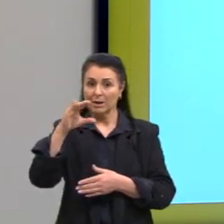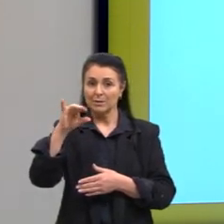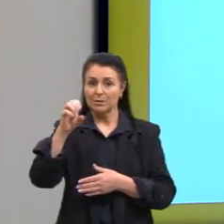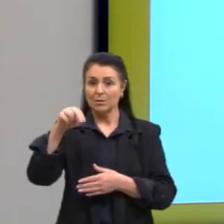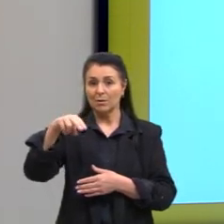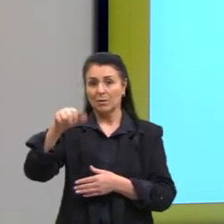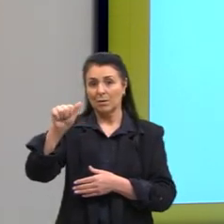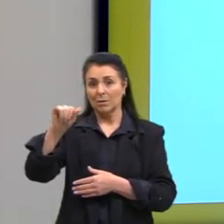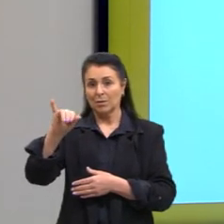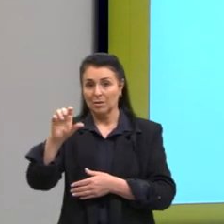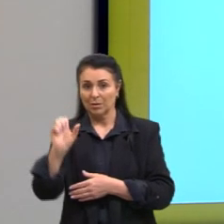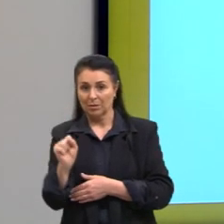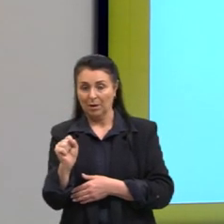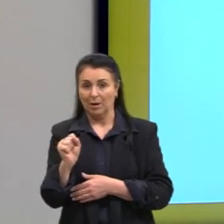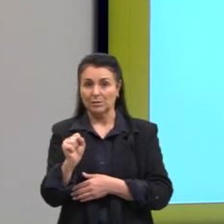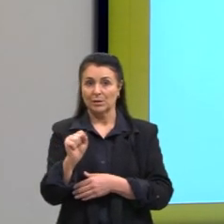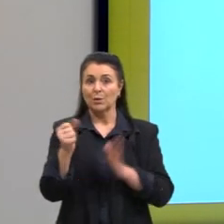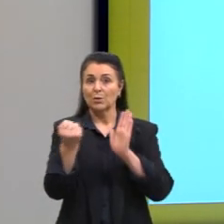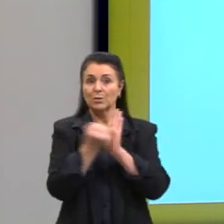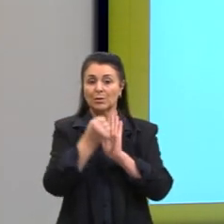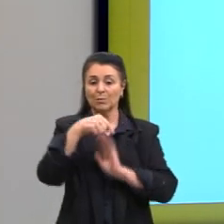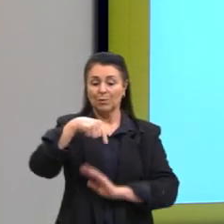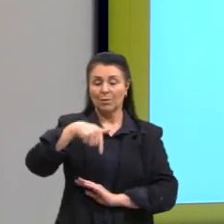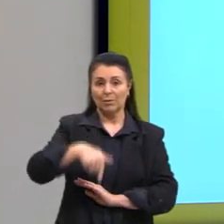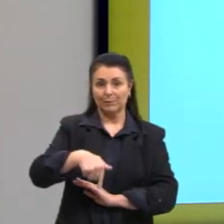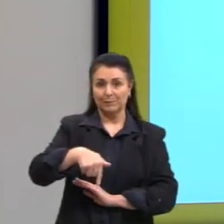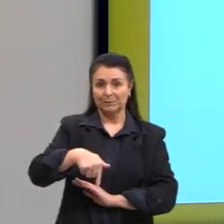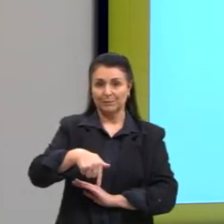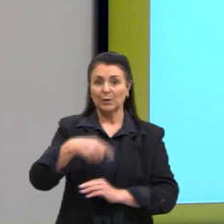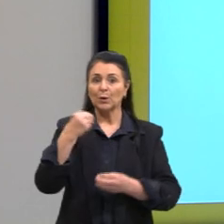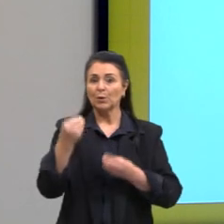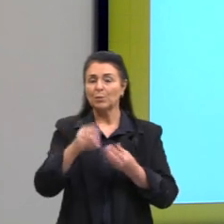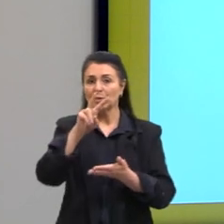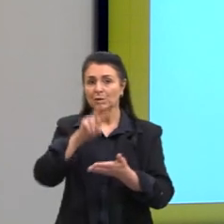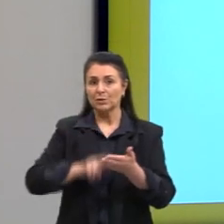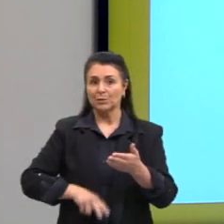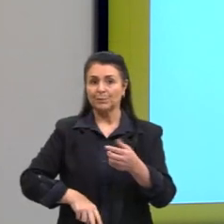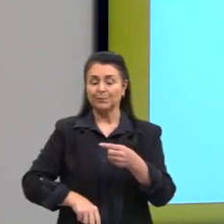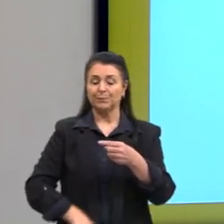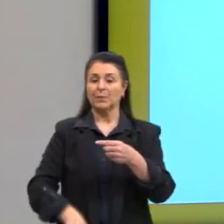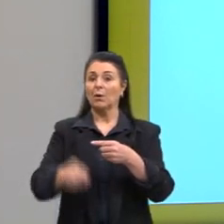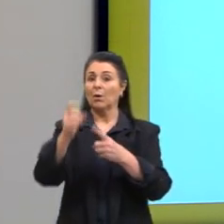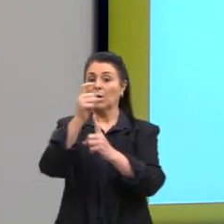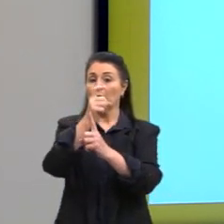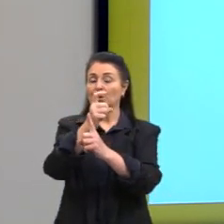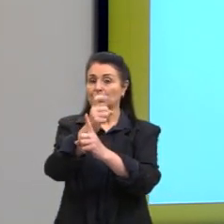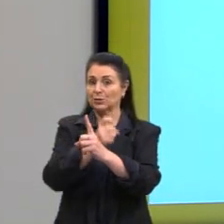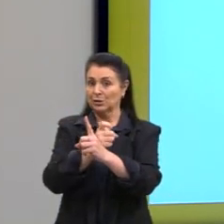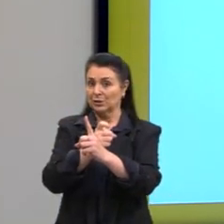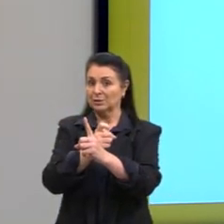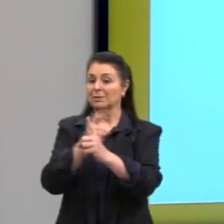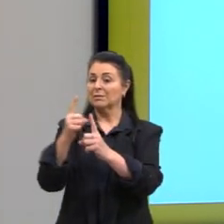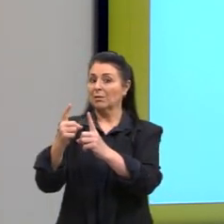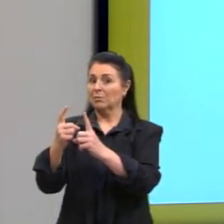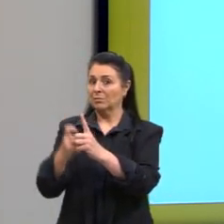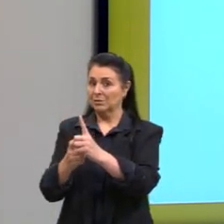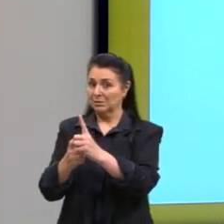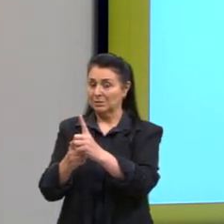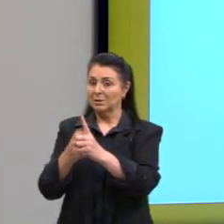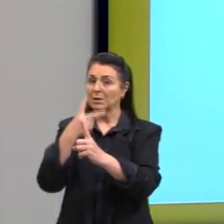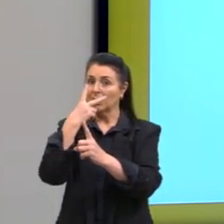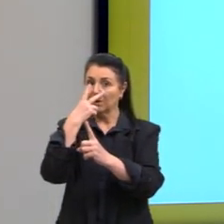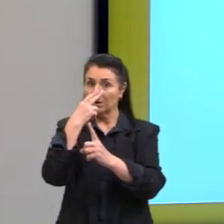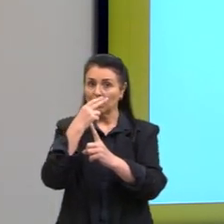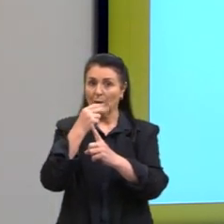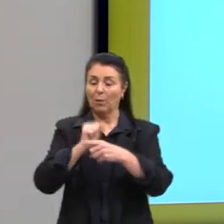leitura matemática desse conjunto? Como é que a gente lê isso daqui? X tal que X é igual a